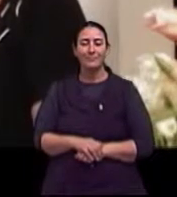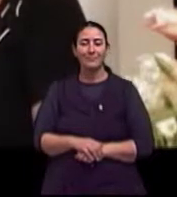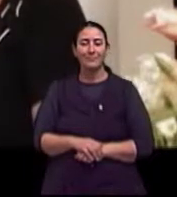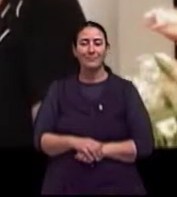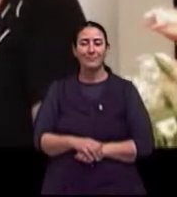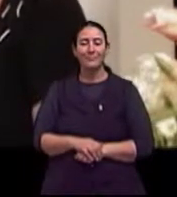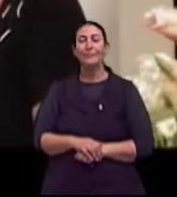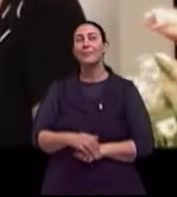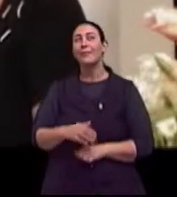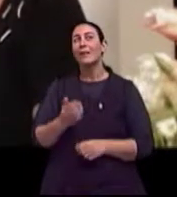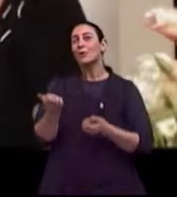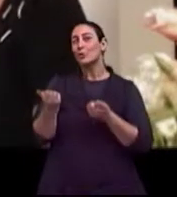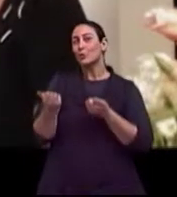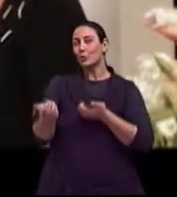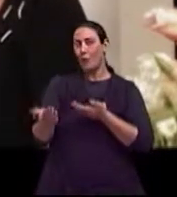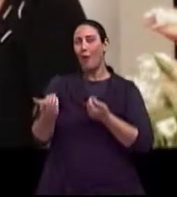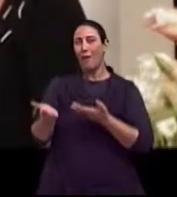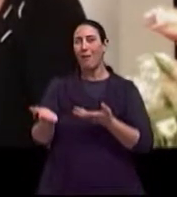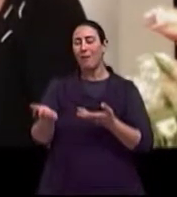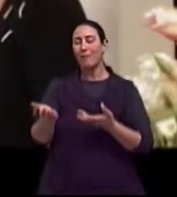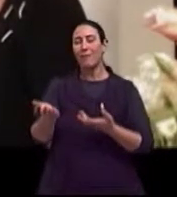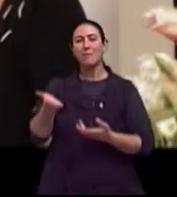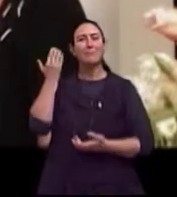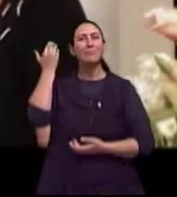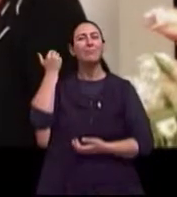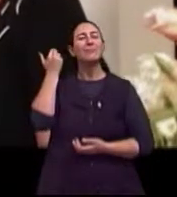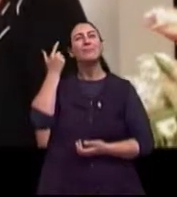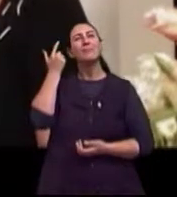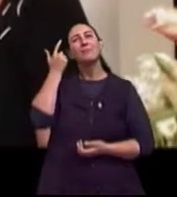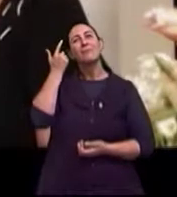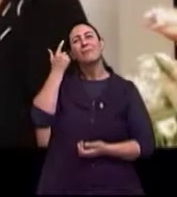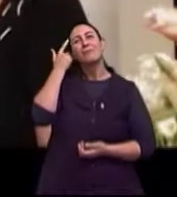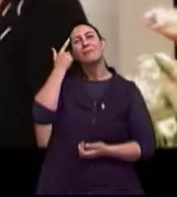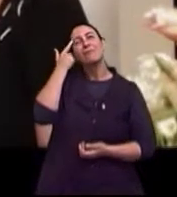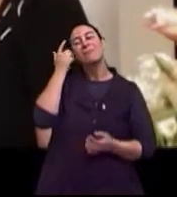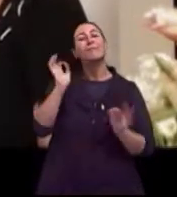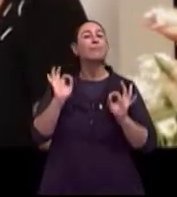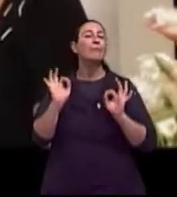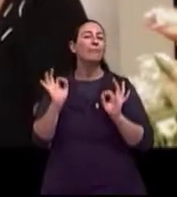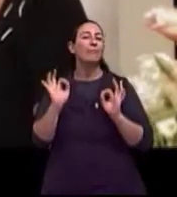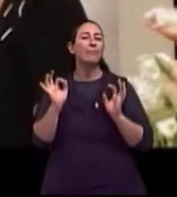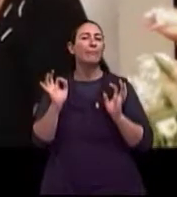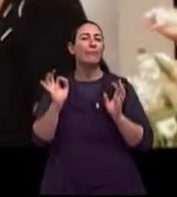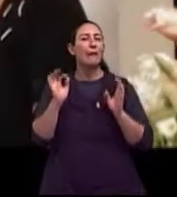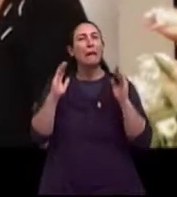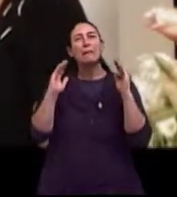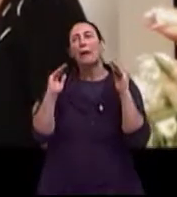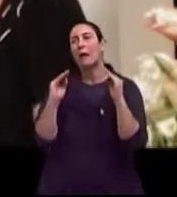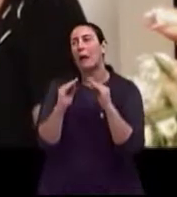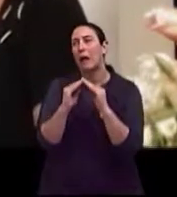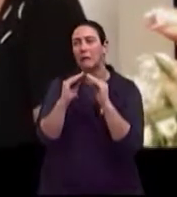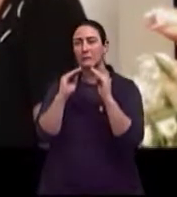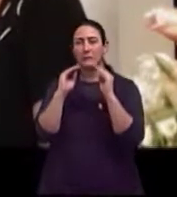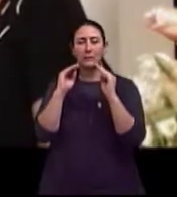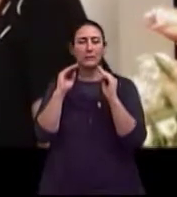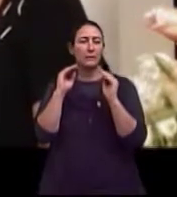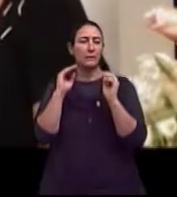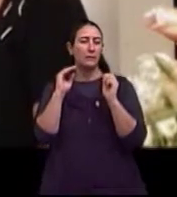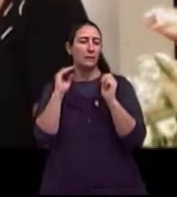Quando a gente é jovem, a gente tem muitas preocupações da casa, do filho,